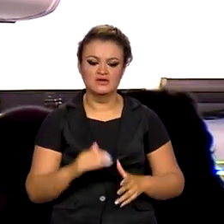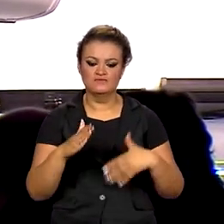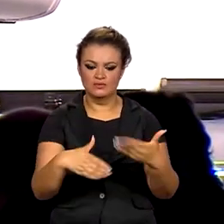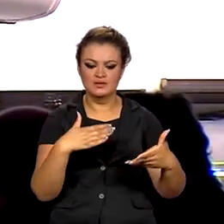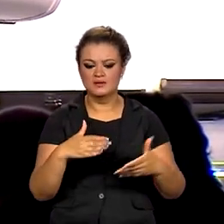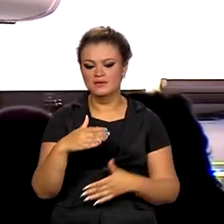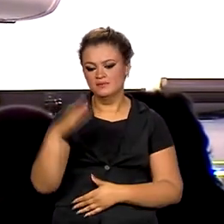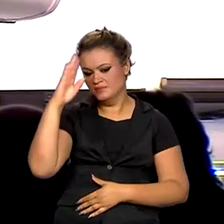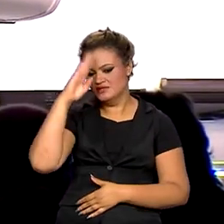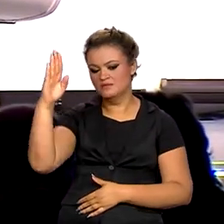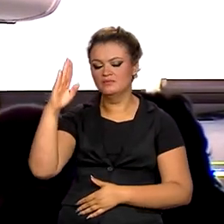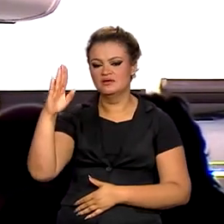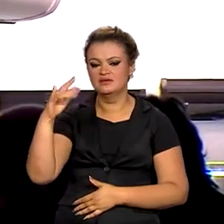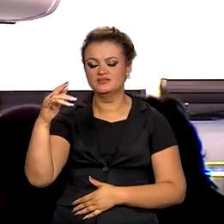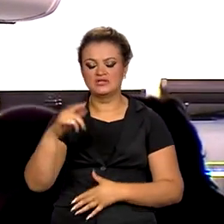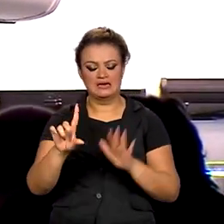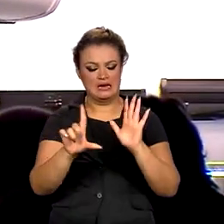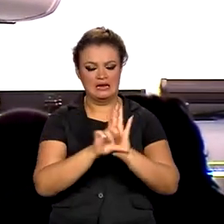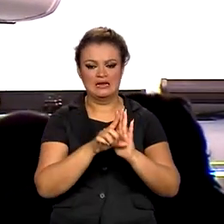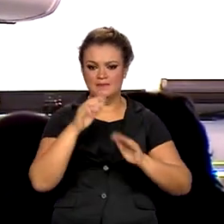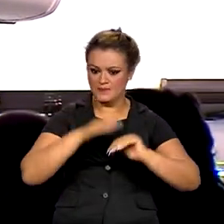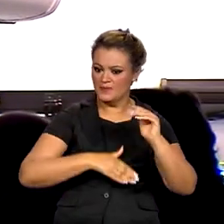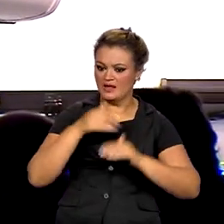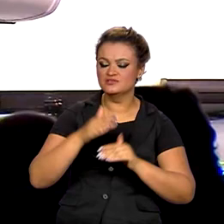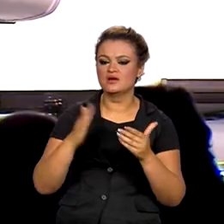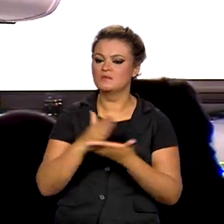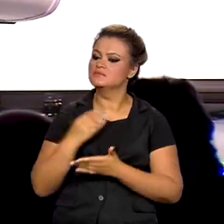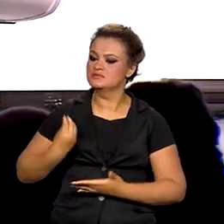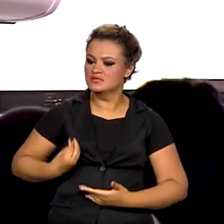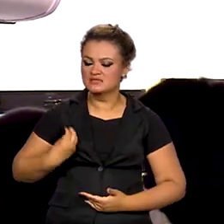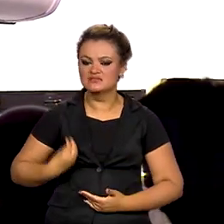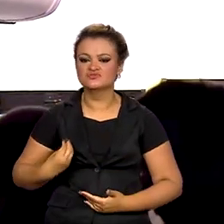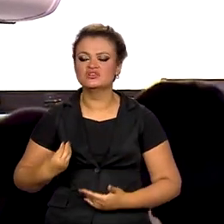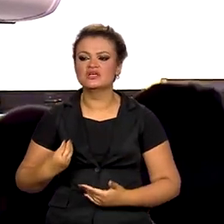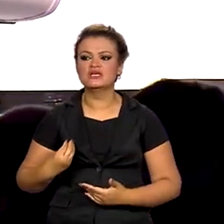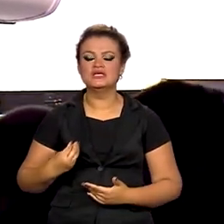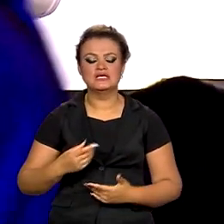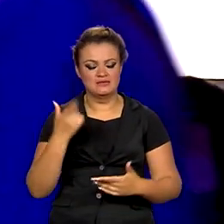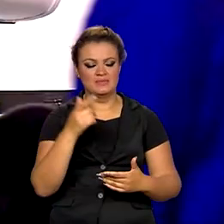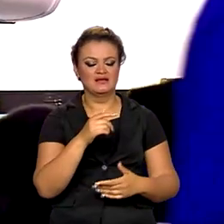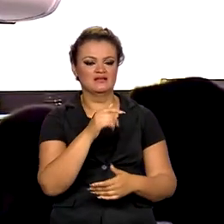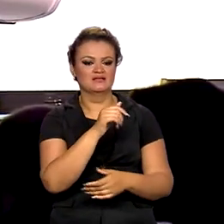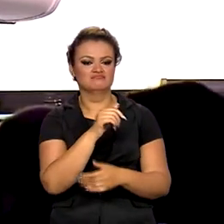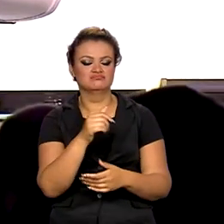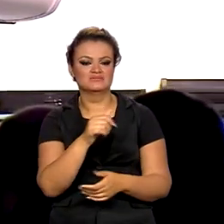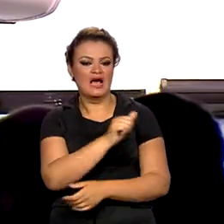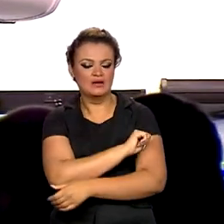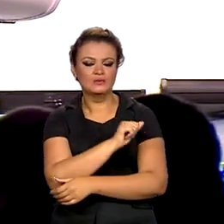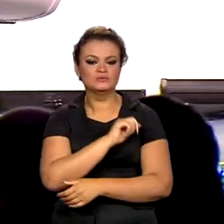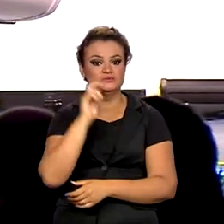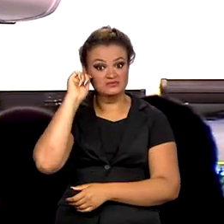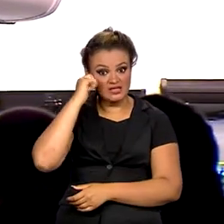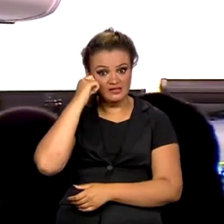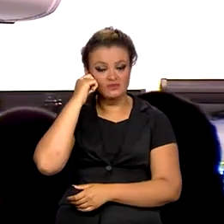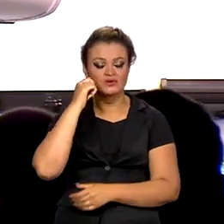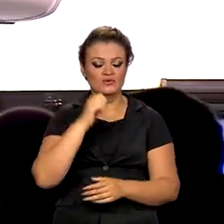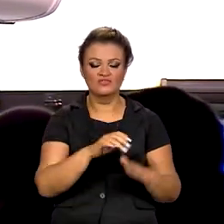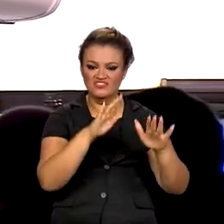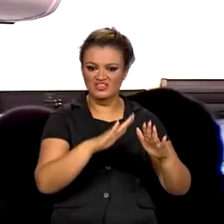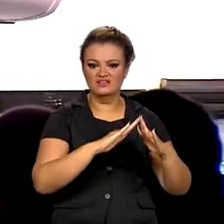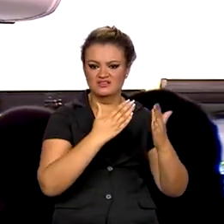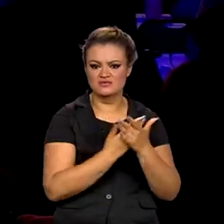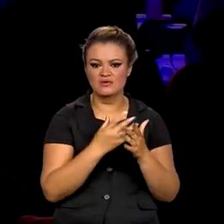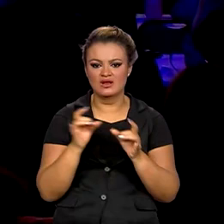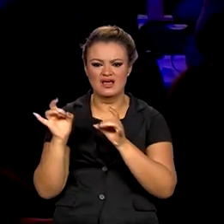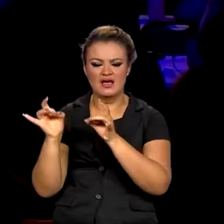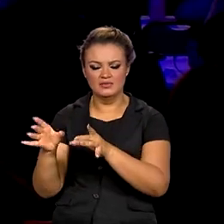principalmente para aplicações de leis que já existem e para as permanências de estudantes negros e a diminuição da evasão escolar que